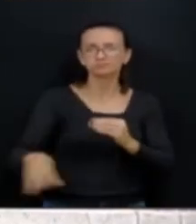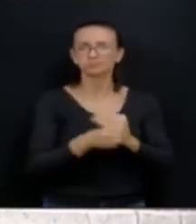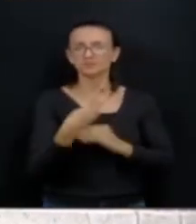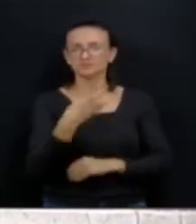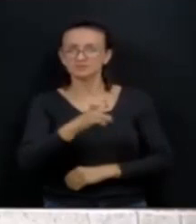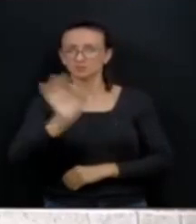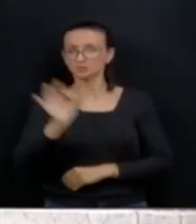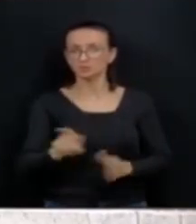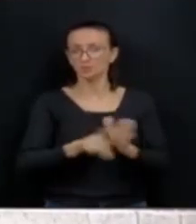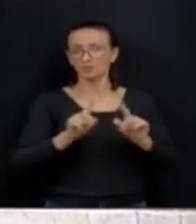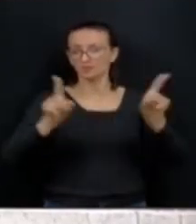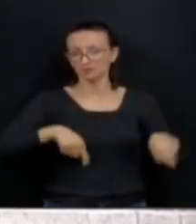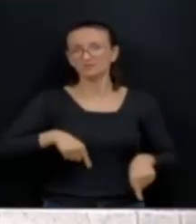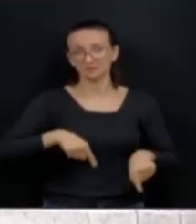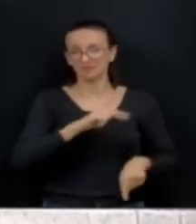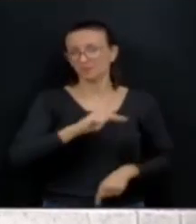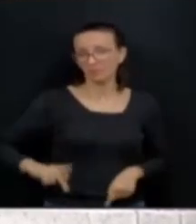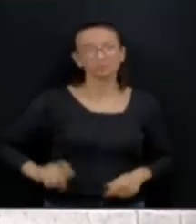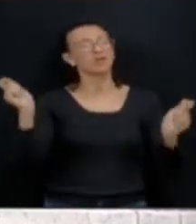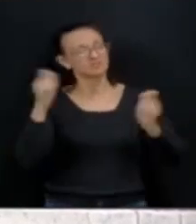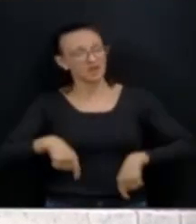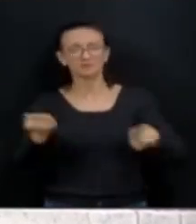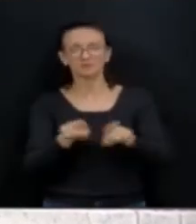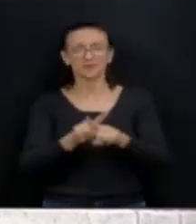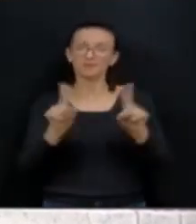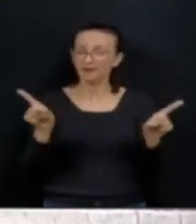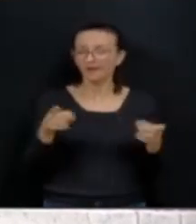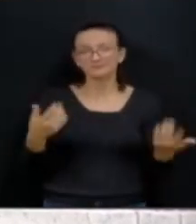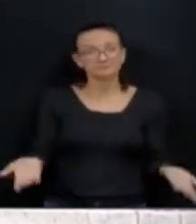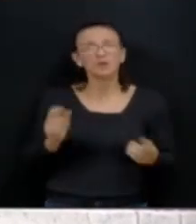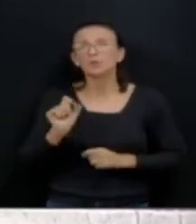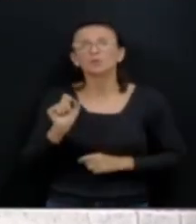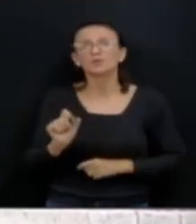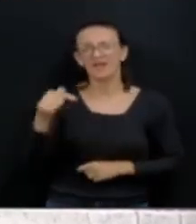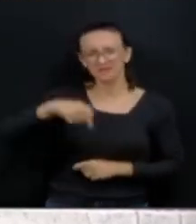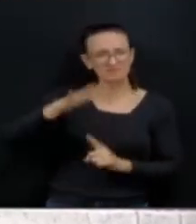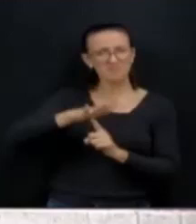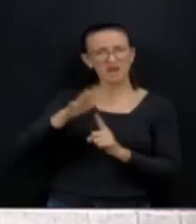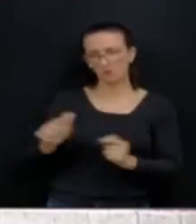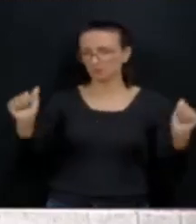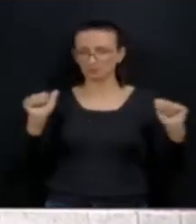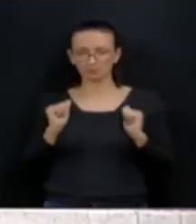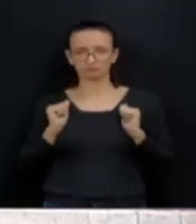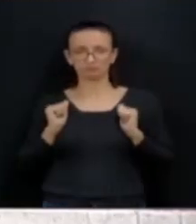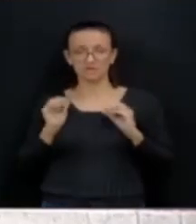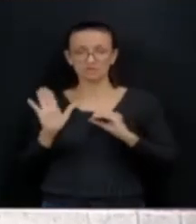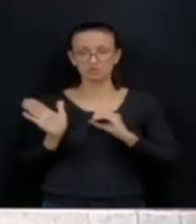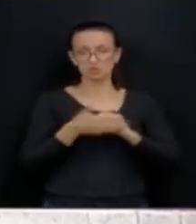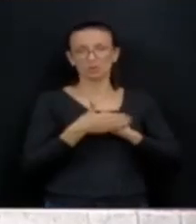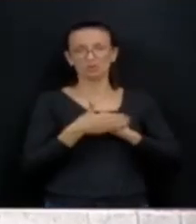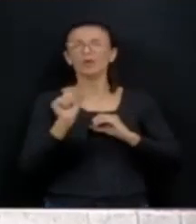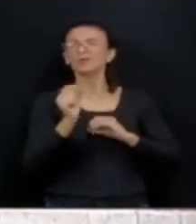dos servidores, também dava. Mas o que escolheu o Estado do Paraná? Se omitir, não contar o que está sendo feito com esse